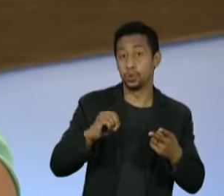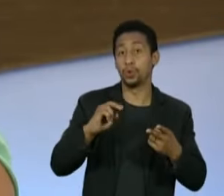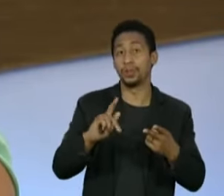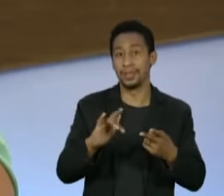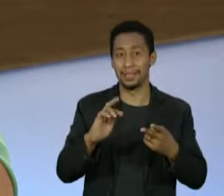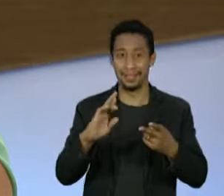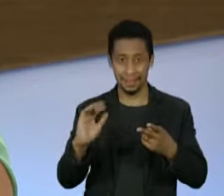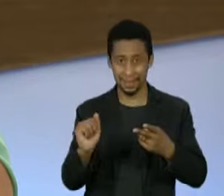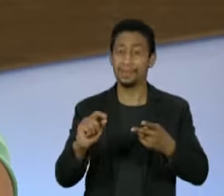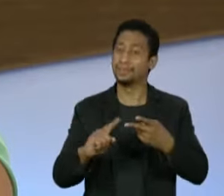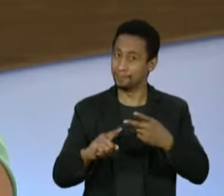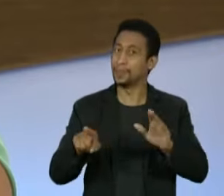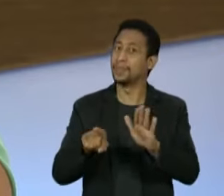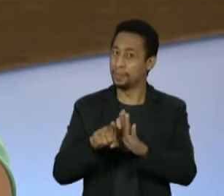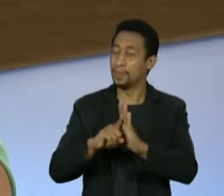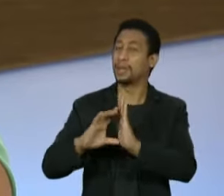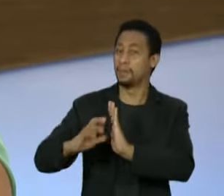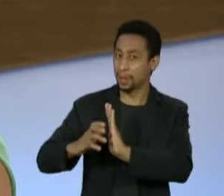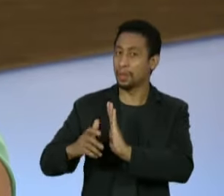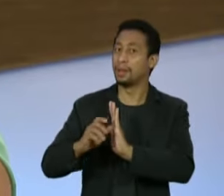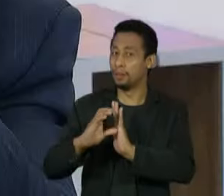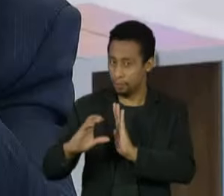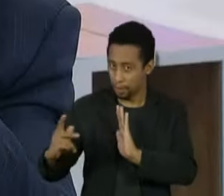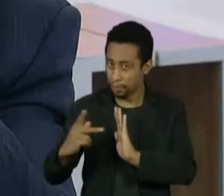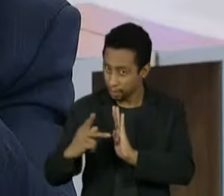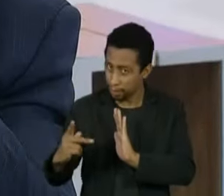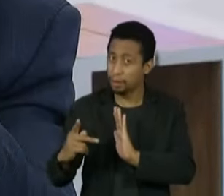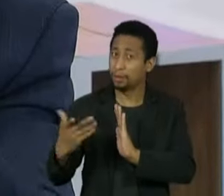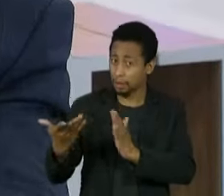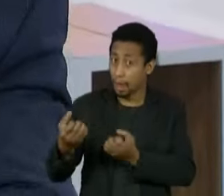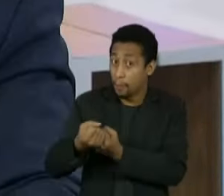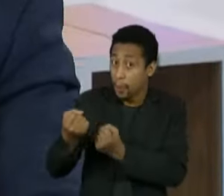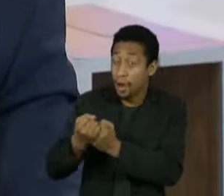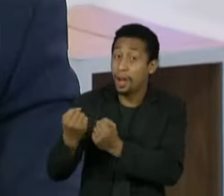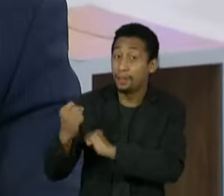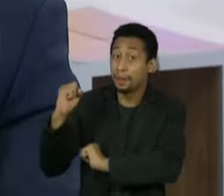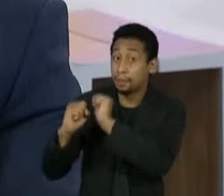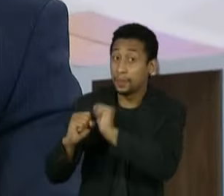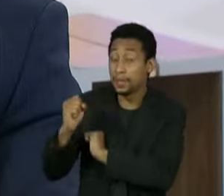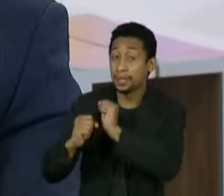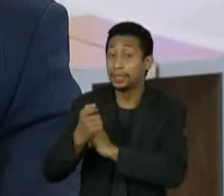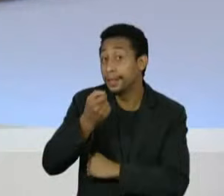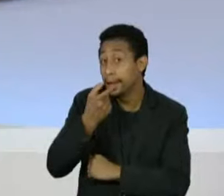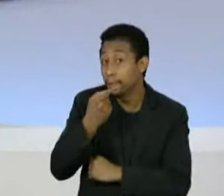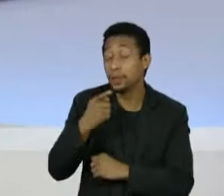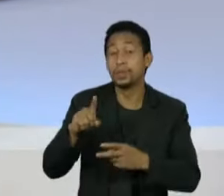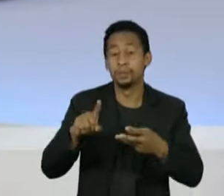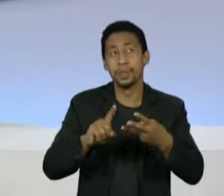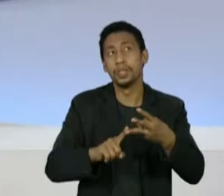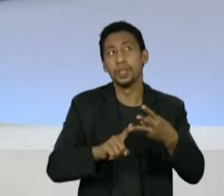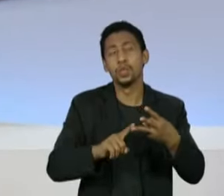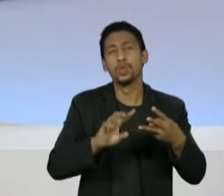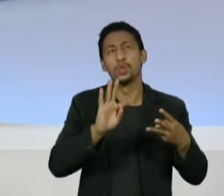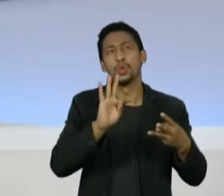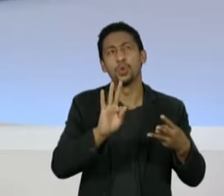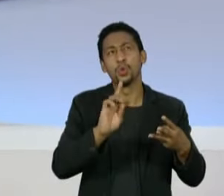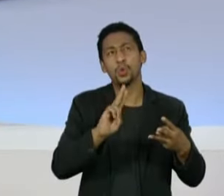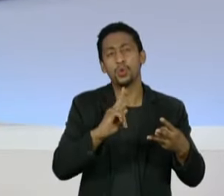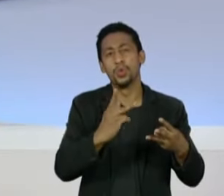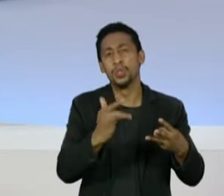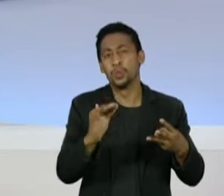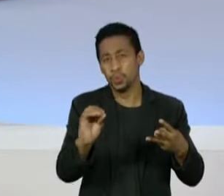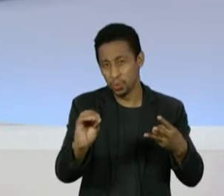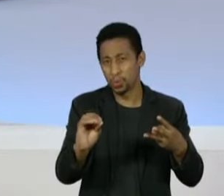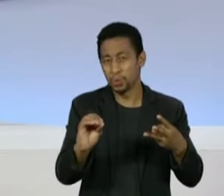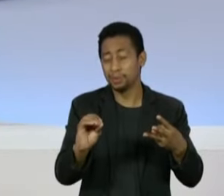blindar representantes de farmacêuticas e outros. A gente tem o Túlio Silveira, se eu não me engano, o PP de novo.